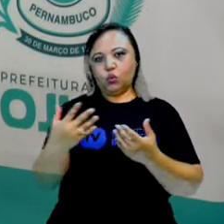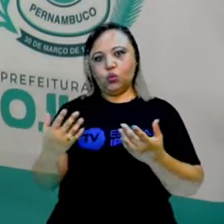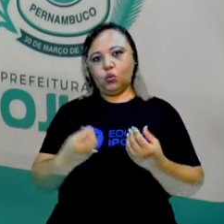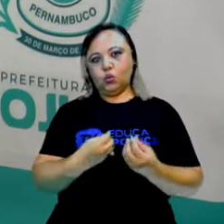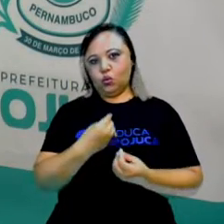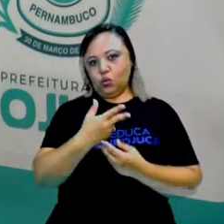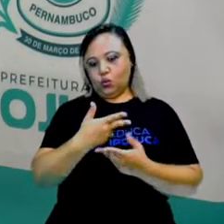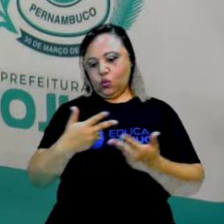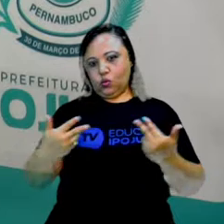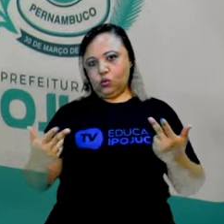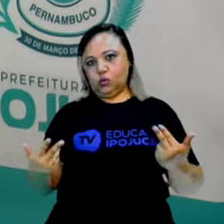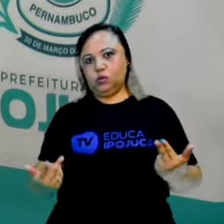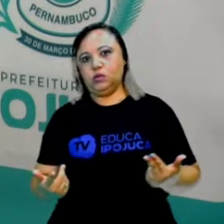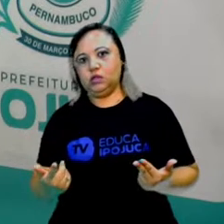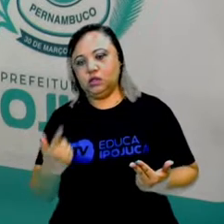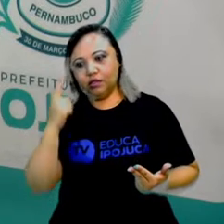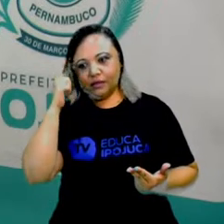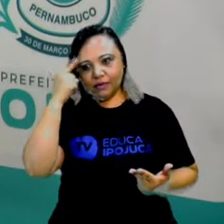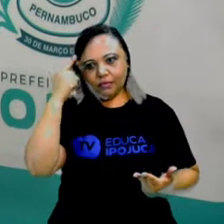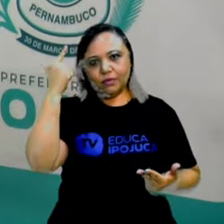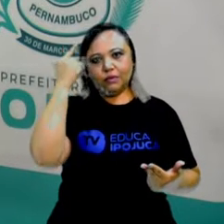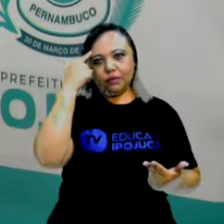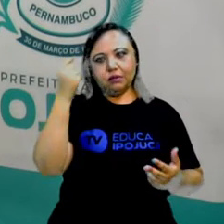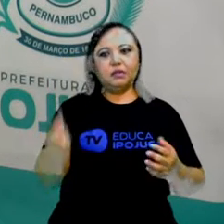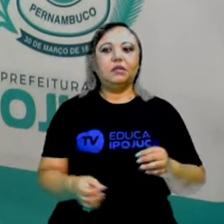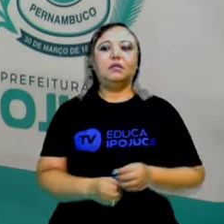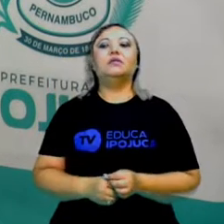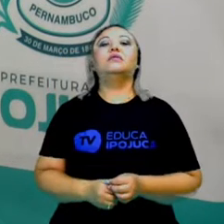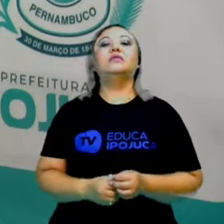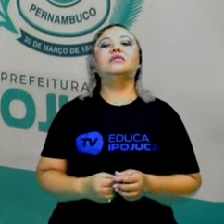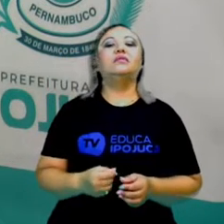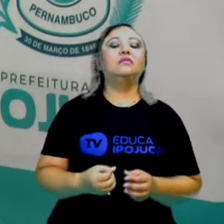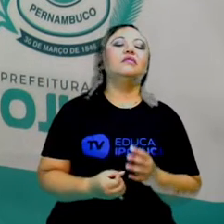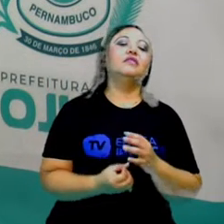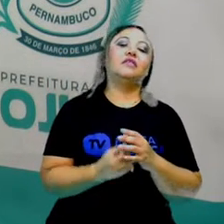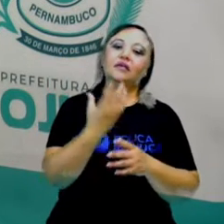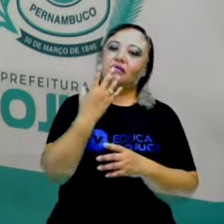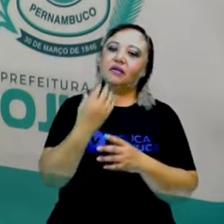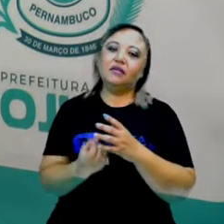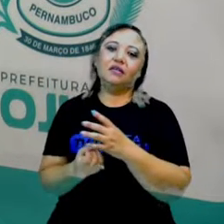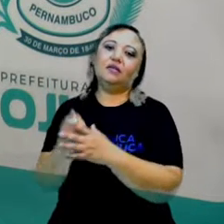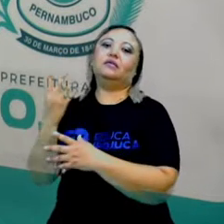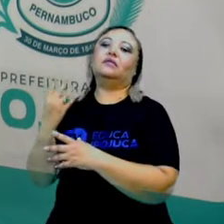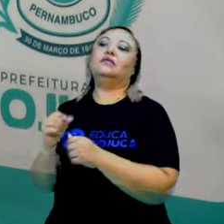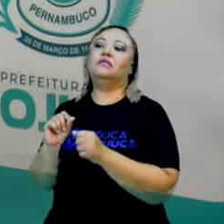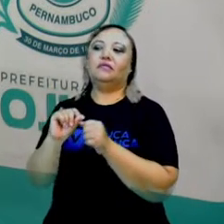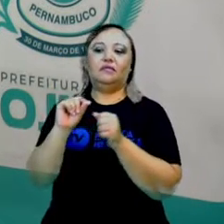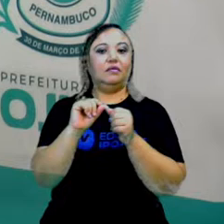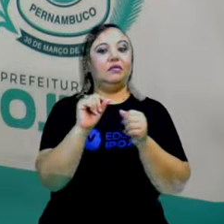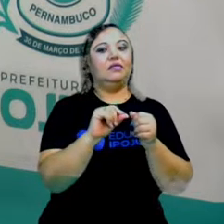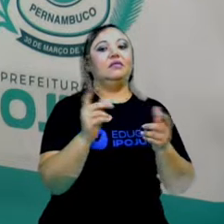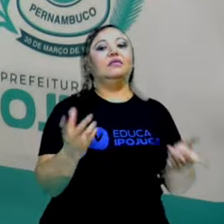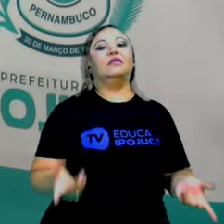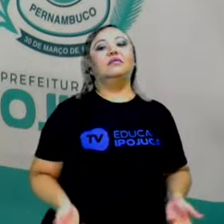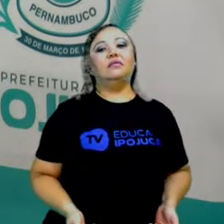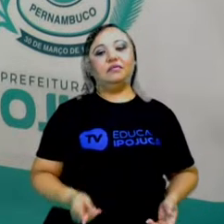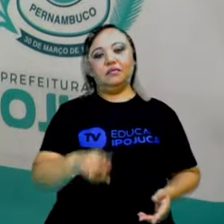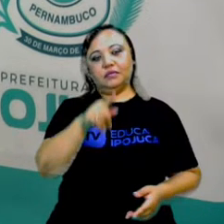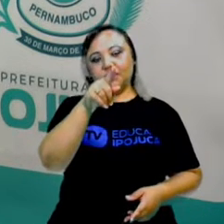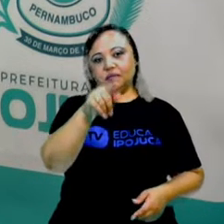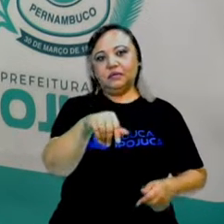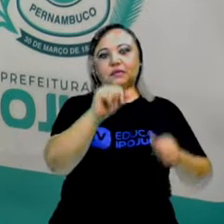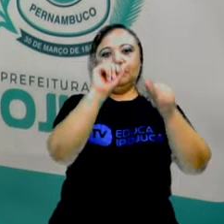dentro dele essa criatividade. A criatividade está dentro de você. E quando a gente fala de criações artísticas,